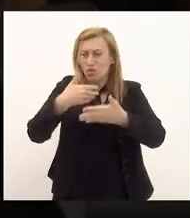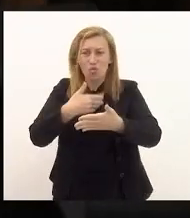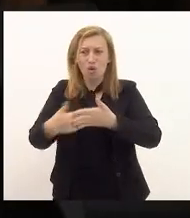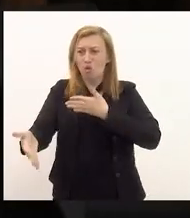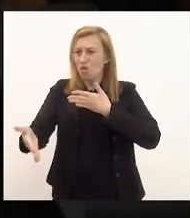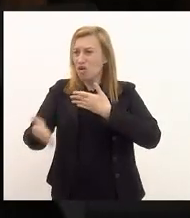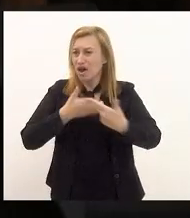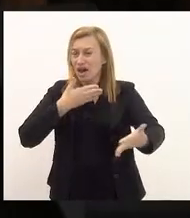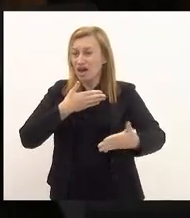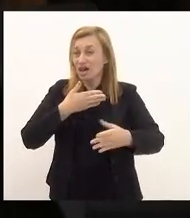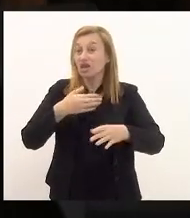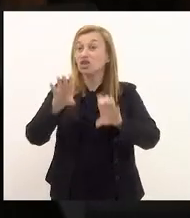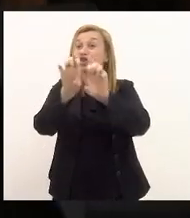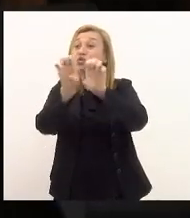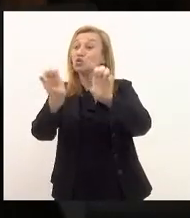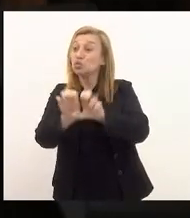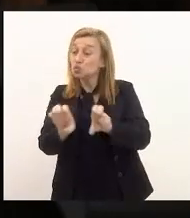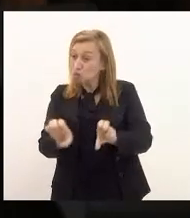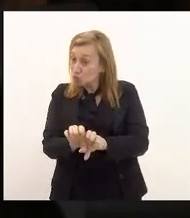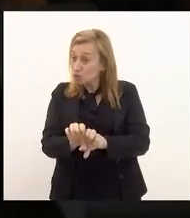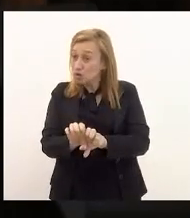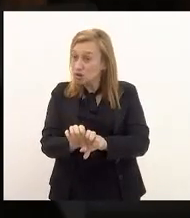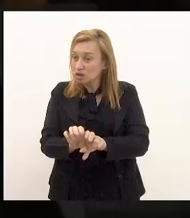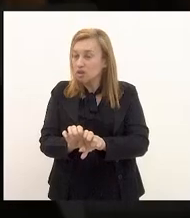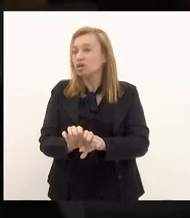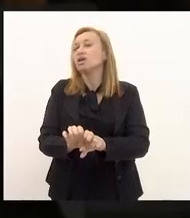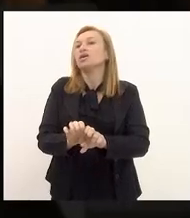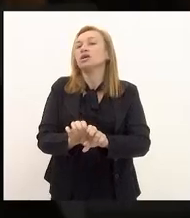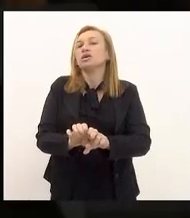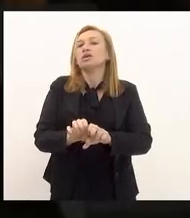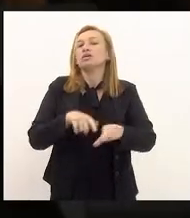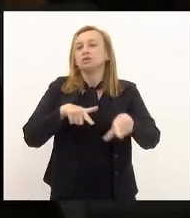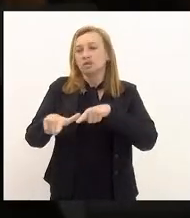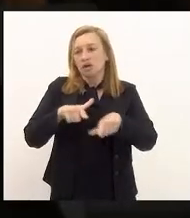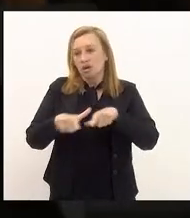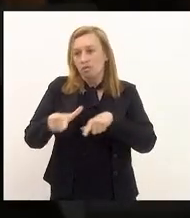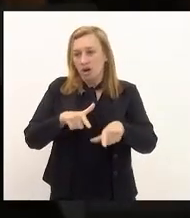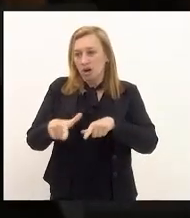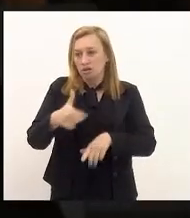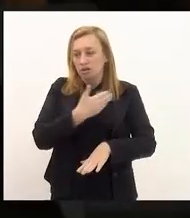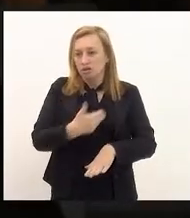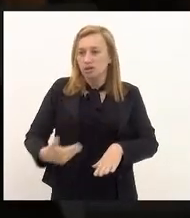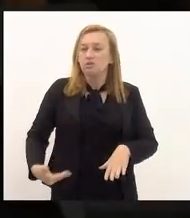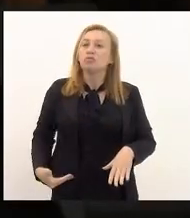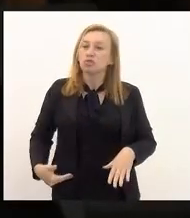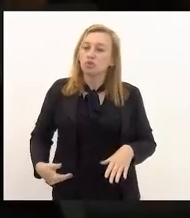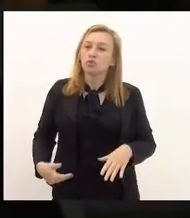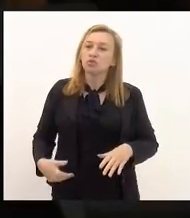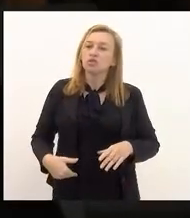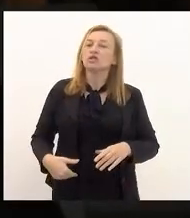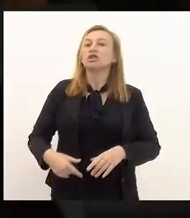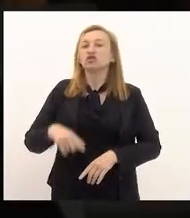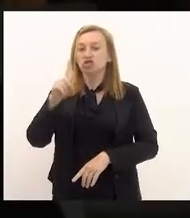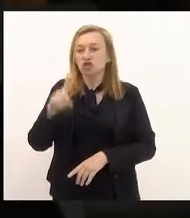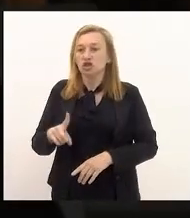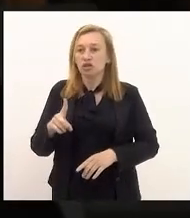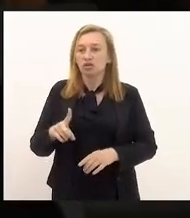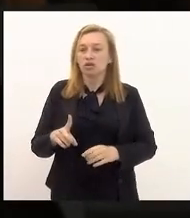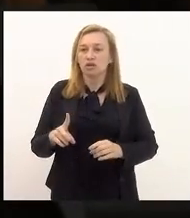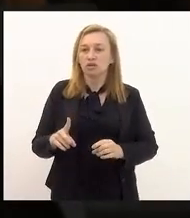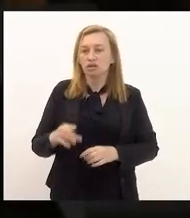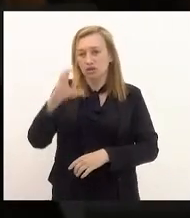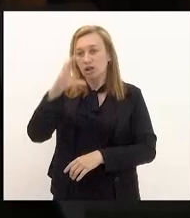que estruturam que estruturam a agenda de prestação de serviços de garantia de direitos de promoção da cidadania num Estado